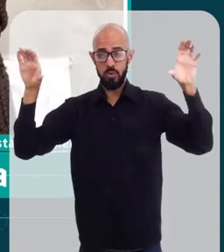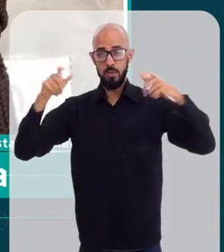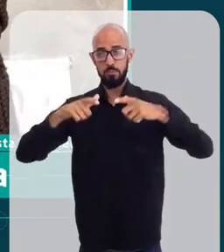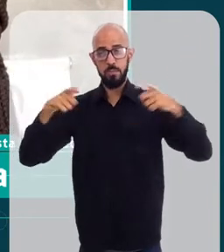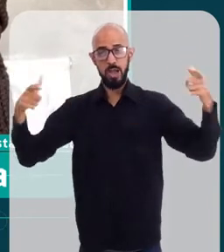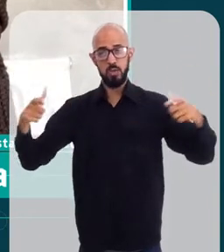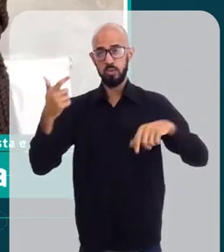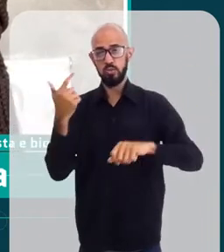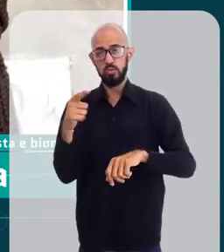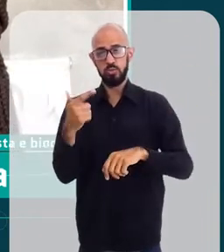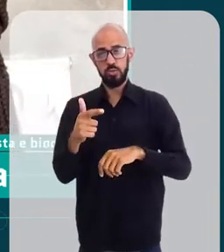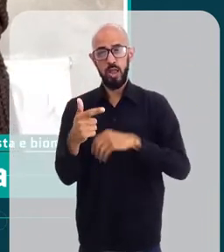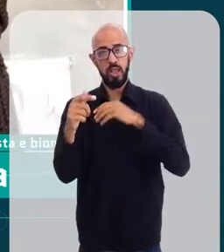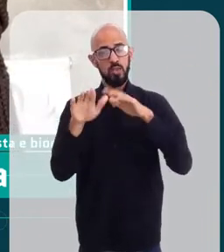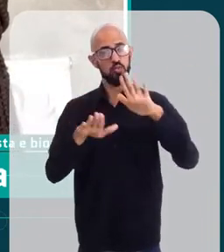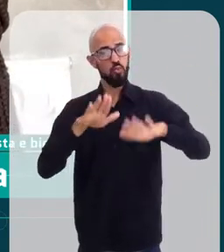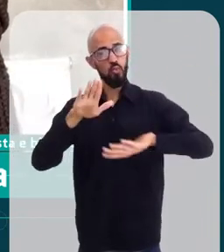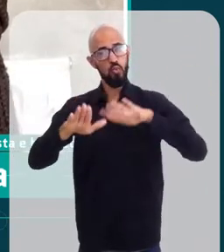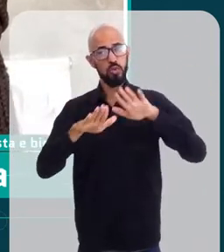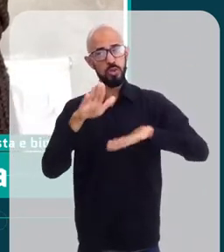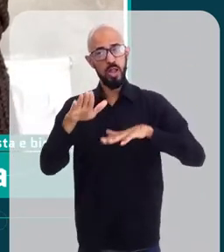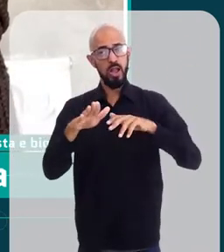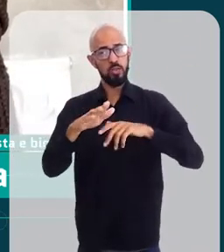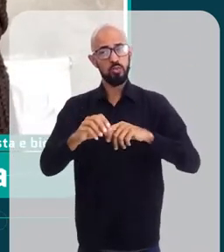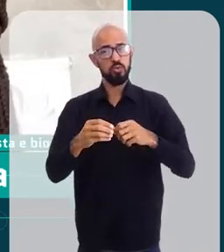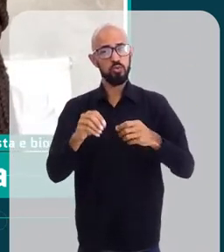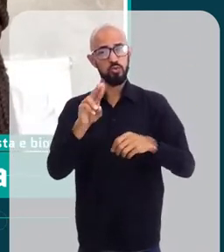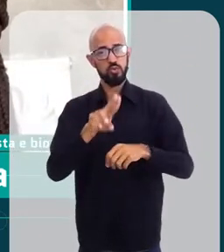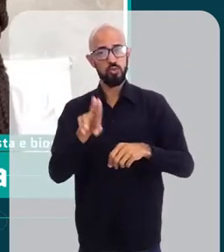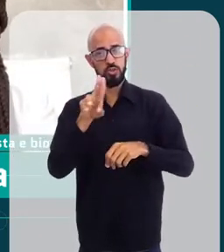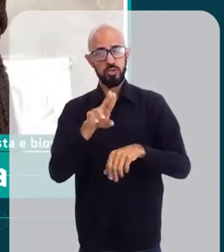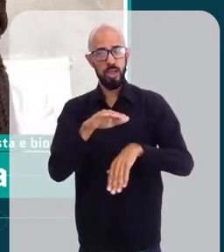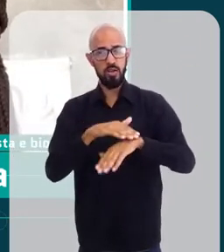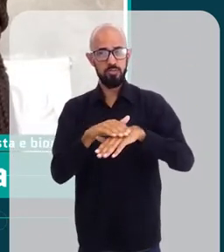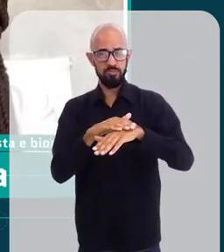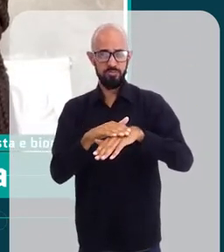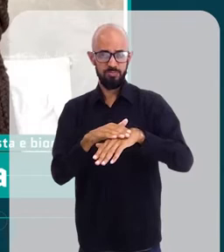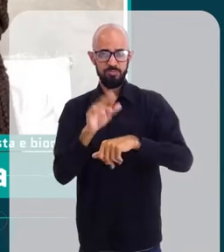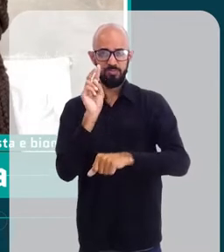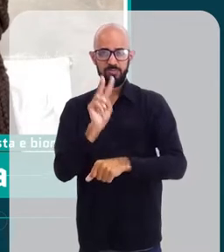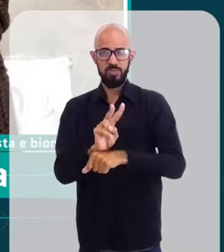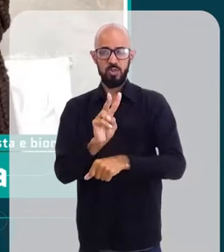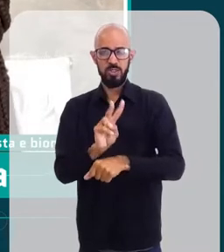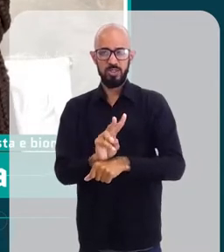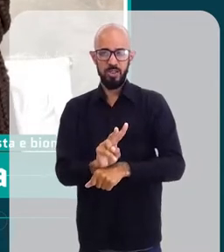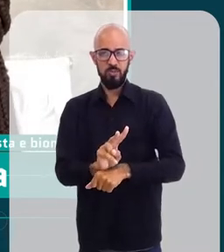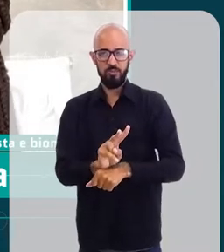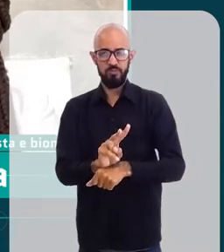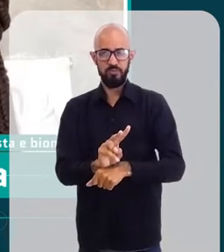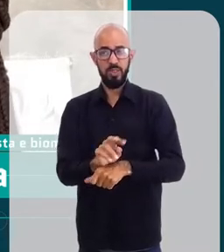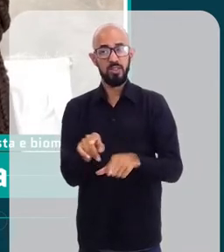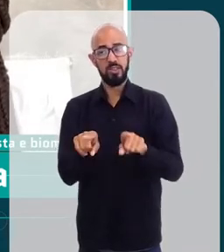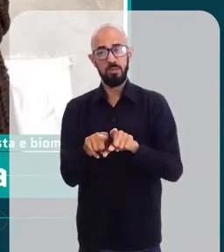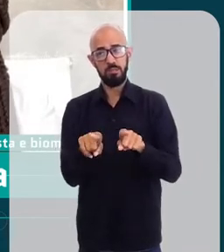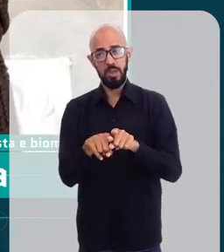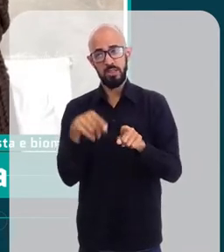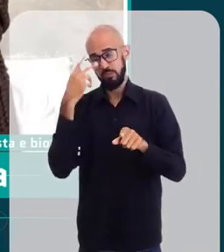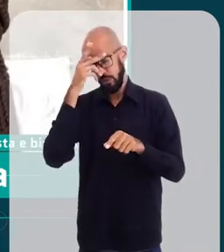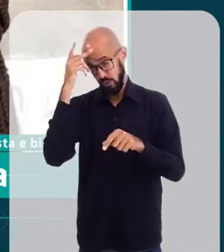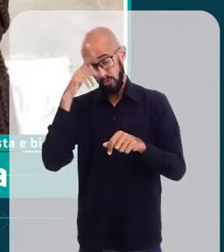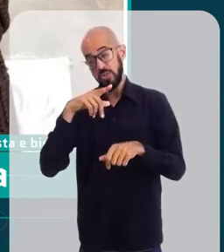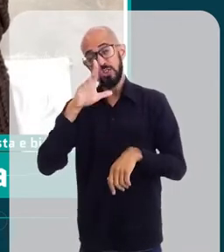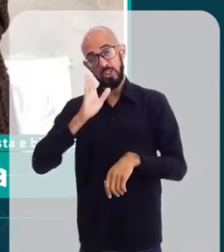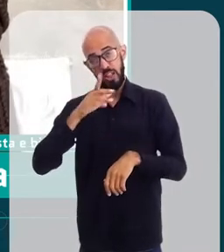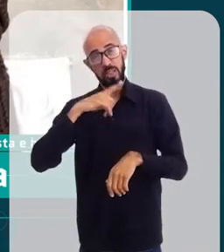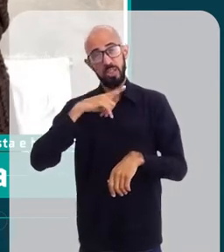tem o cuidado da reaplicação do protetor. Isso falando naqueles que já têm o cuidado de aplicar,